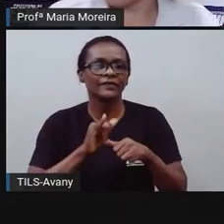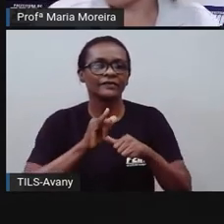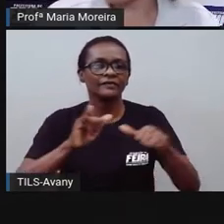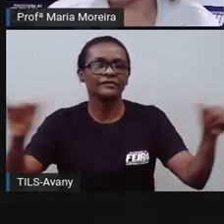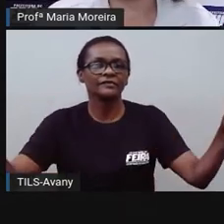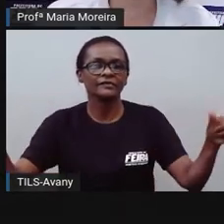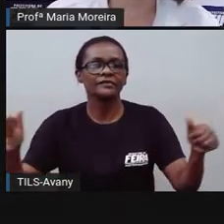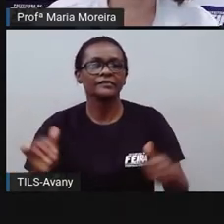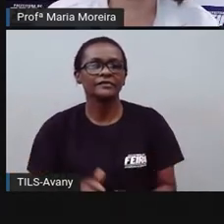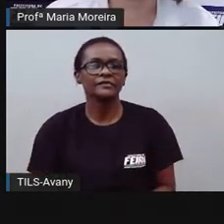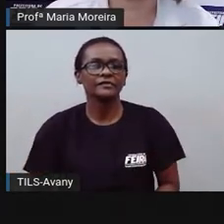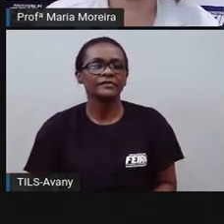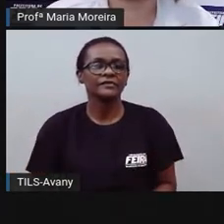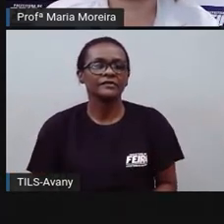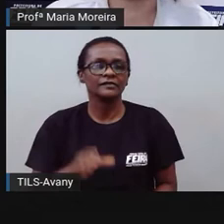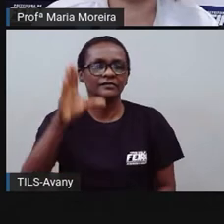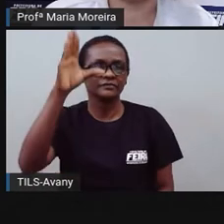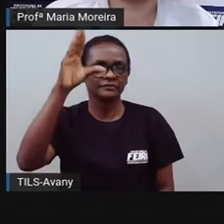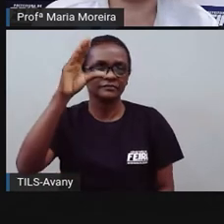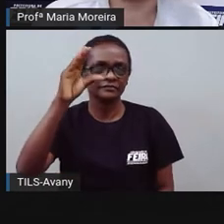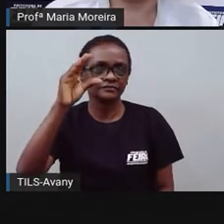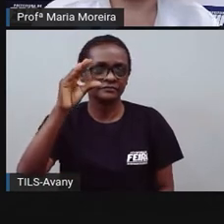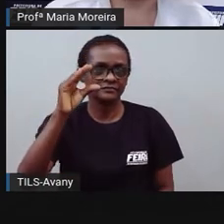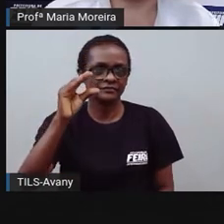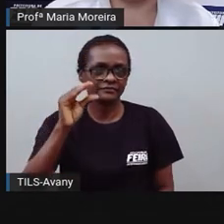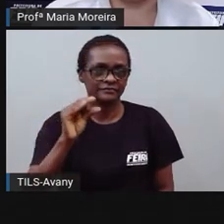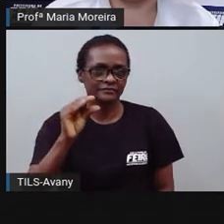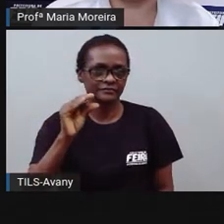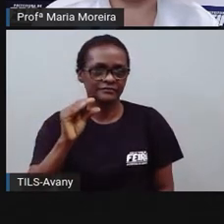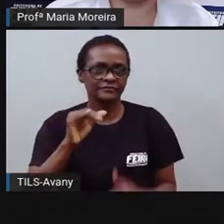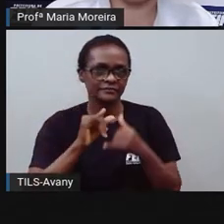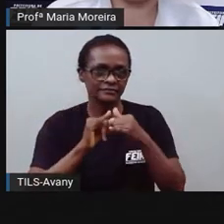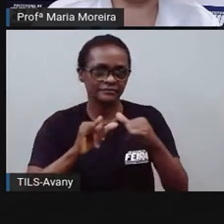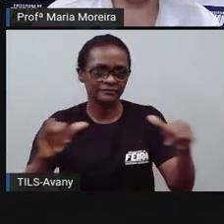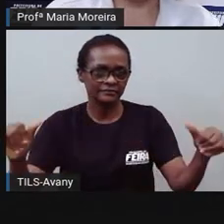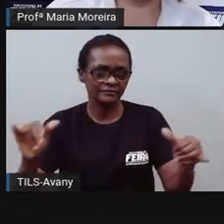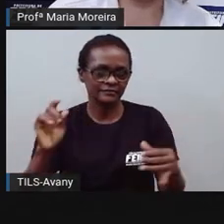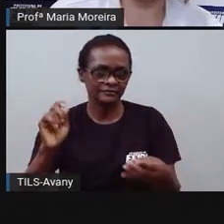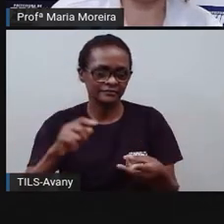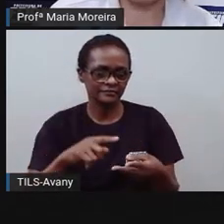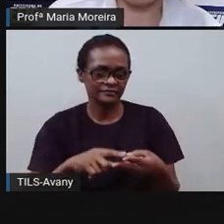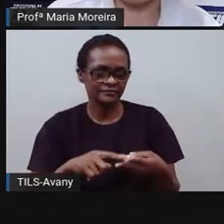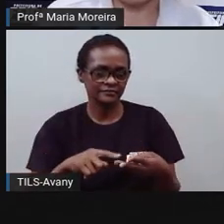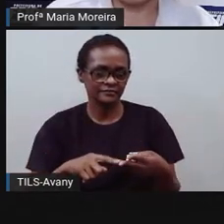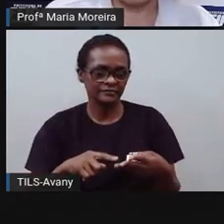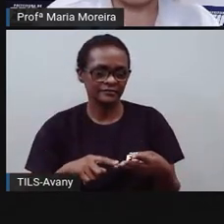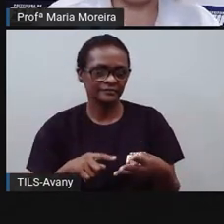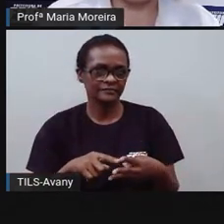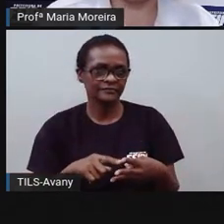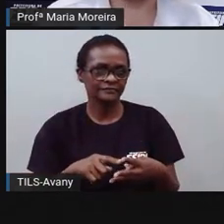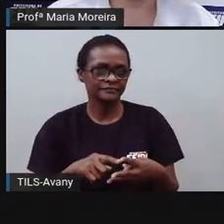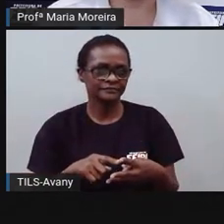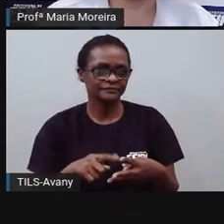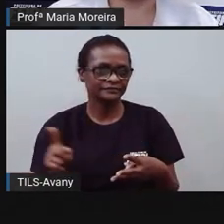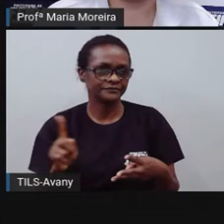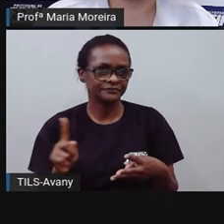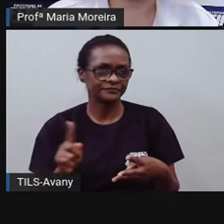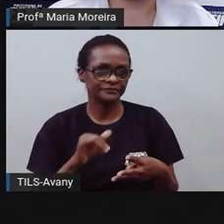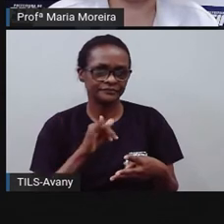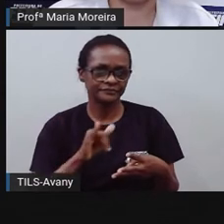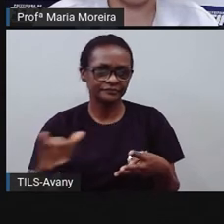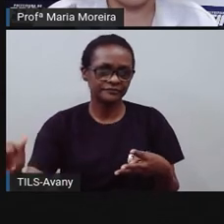Bom, é um resuminho aí do que que seriam as notícias. Primeiro, o que que a notícia? É um relato de